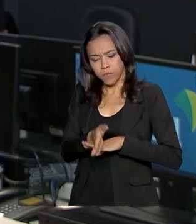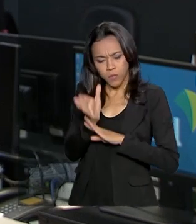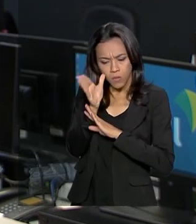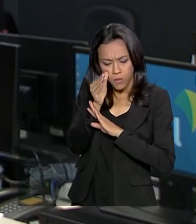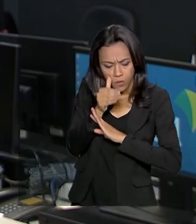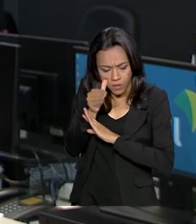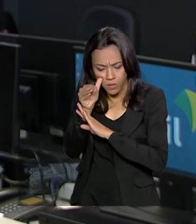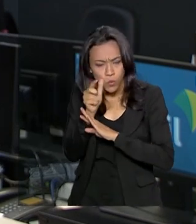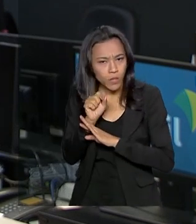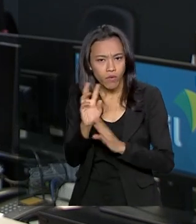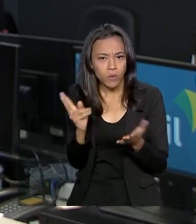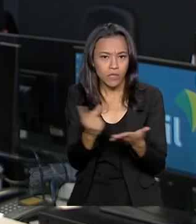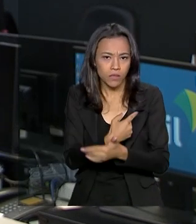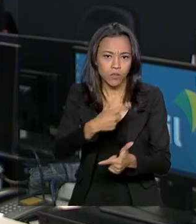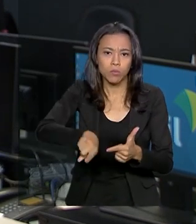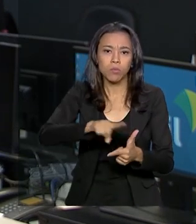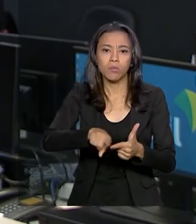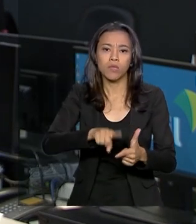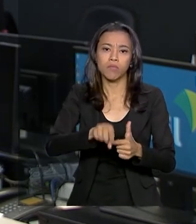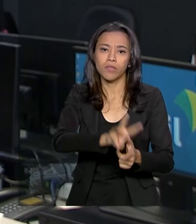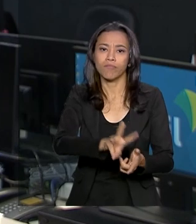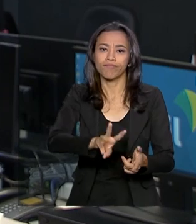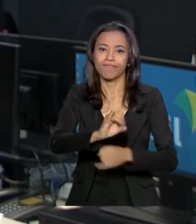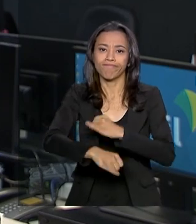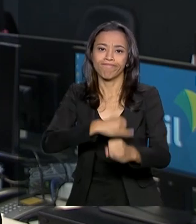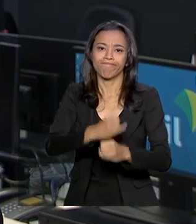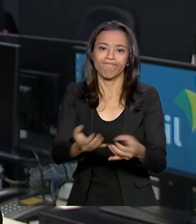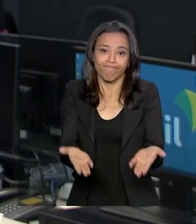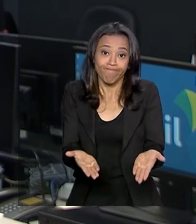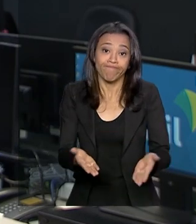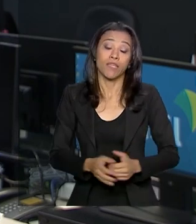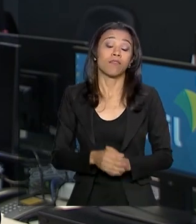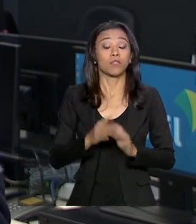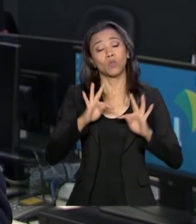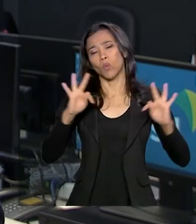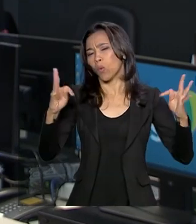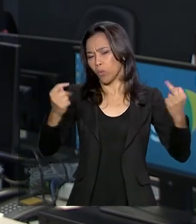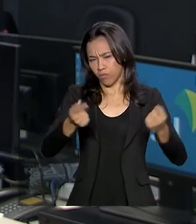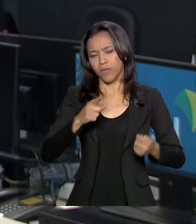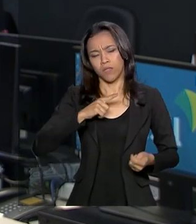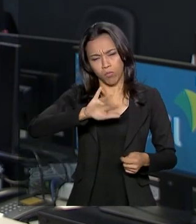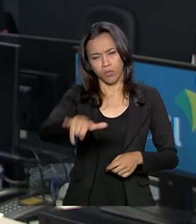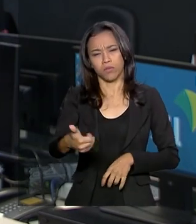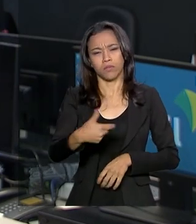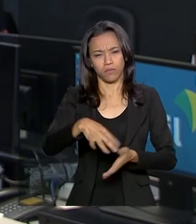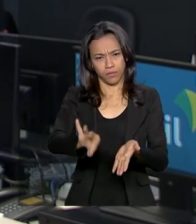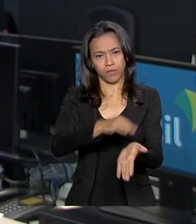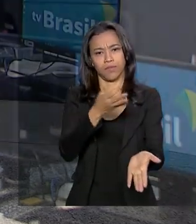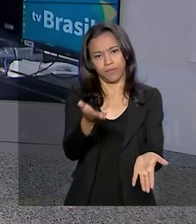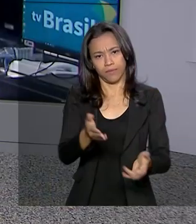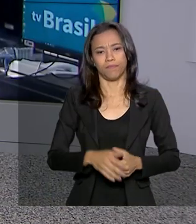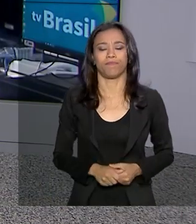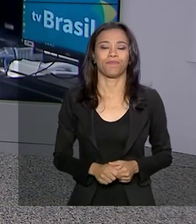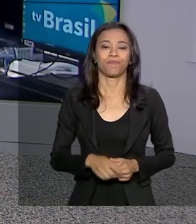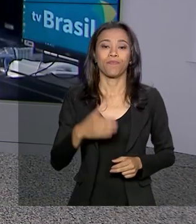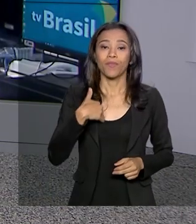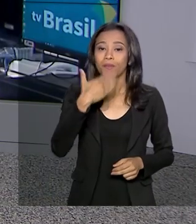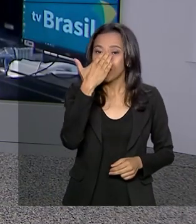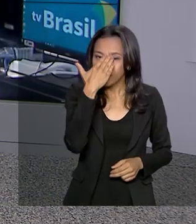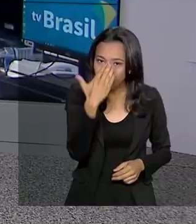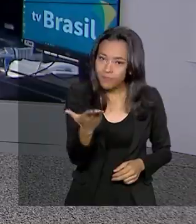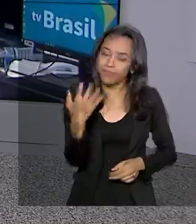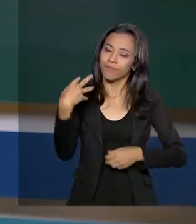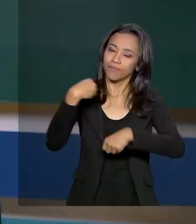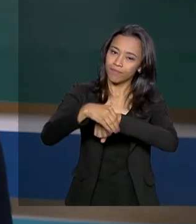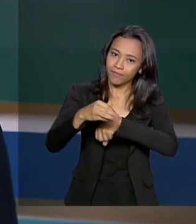sabotagem aos portais. O importante é que todo mundo vai ter a chance de se inscrever. Renata. Obrigada, Ricardo, pelas suas